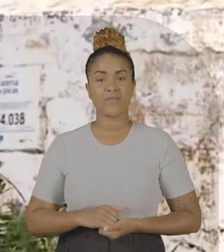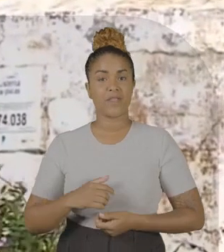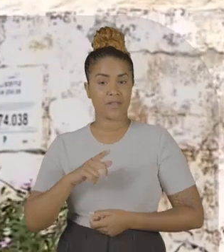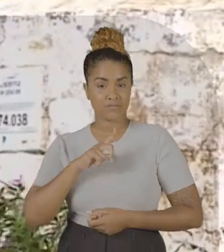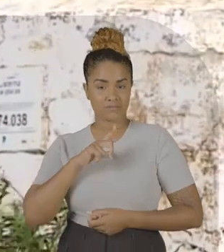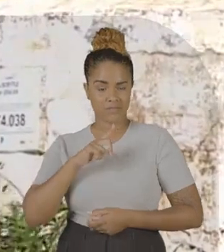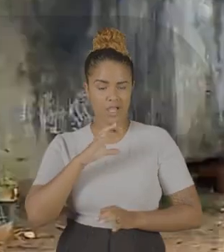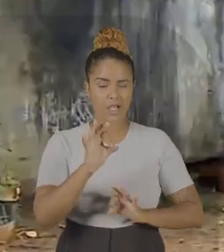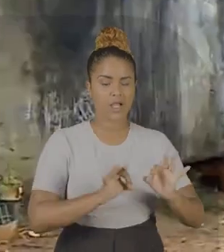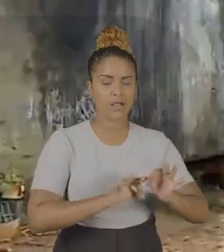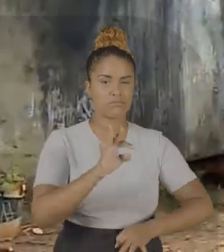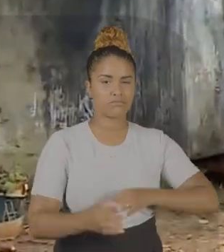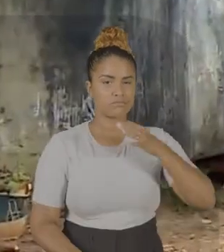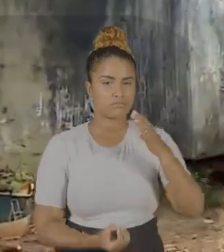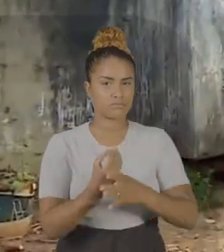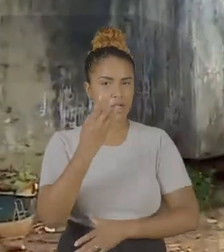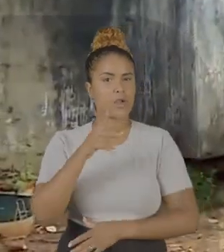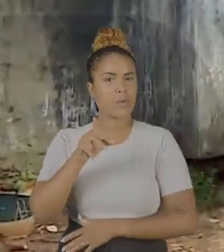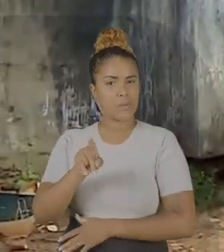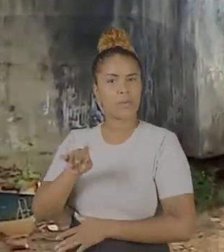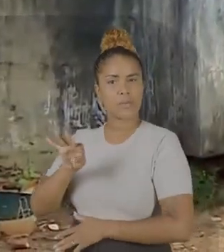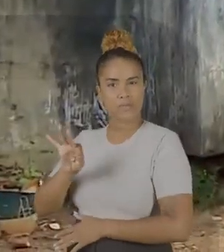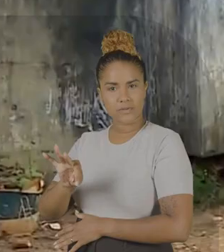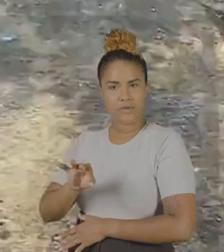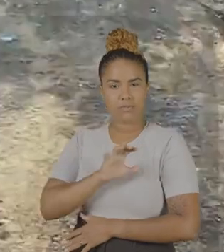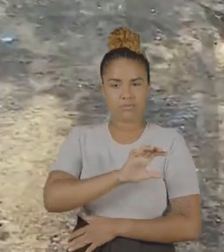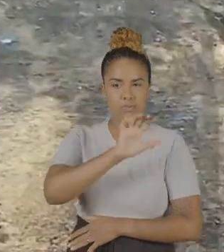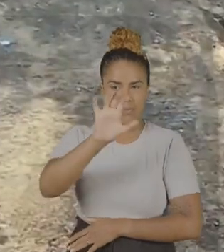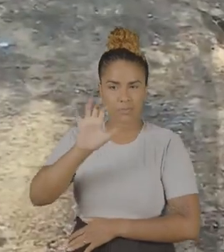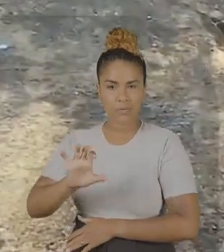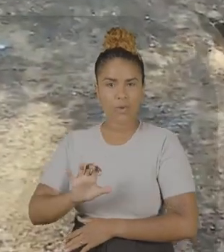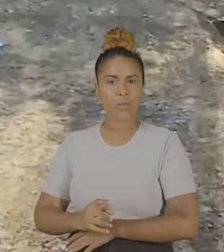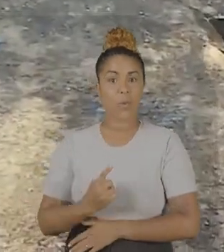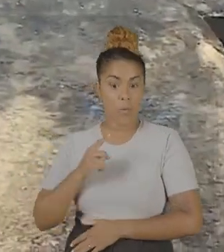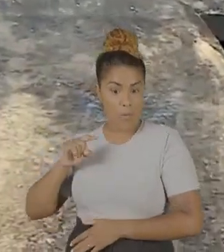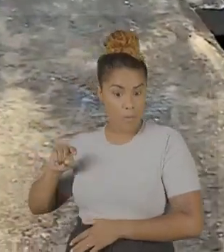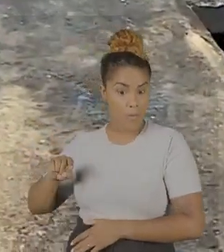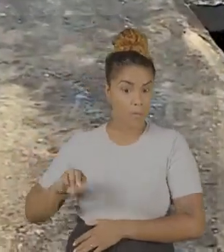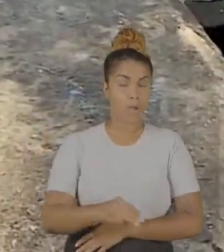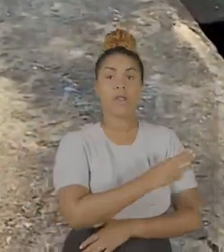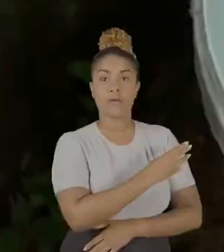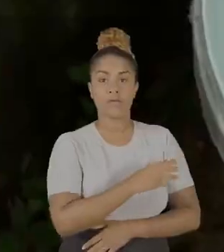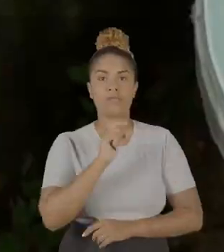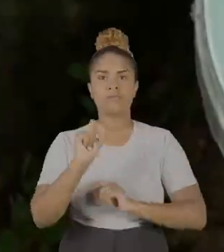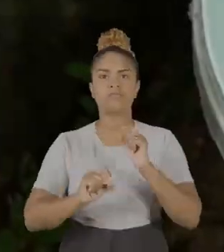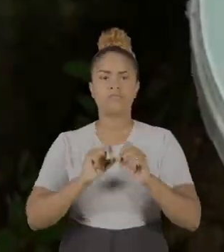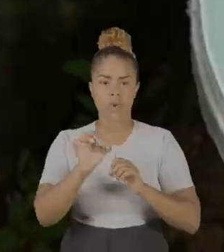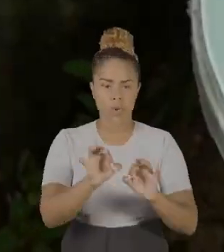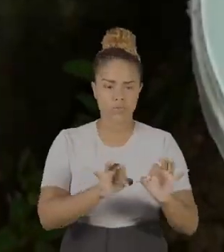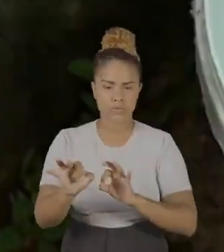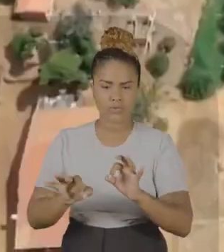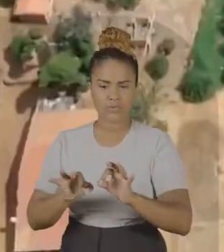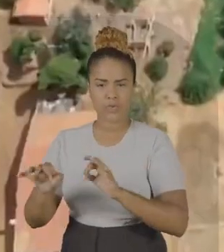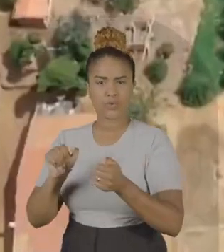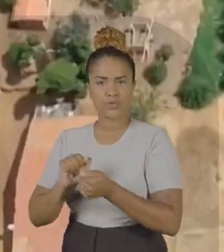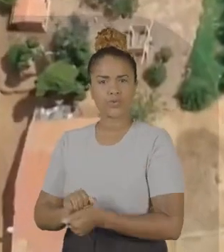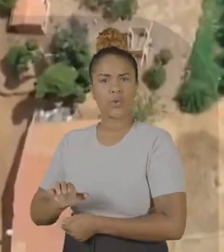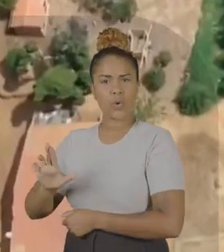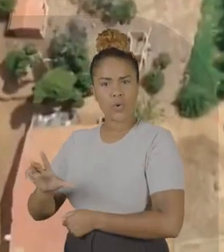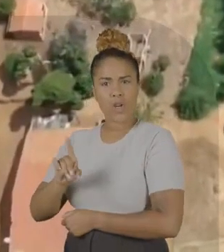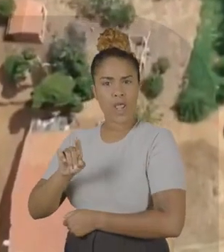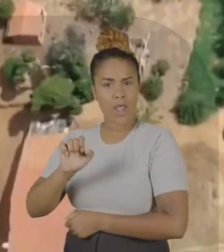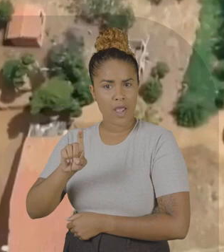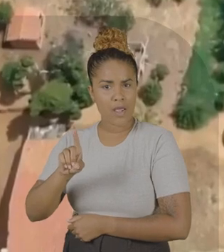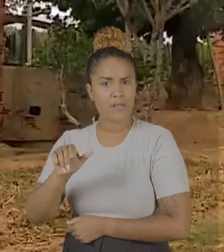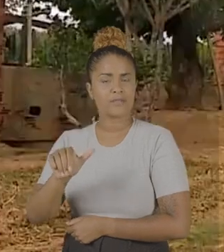No programa de cisternas criado pelo PT, foram instalados no Brasil mais de um milhão de equipamentos. Já em Sergipe, na dobradinha Lula